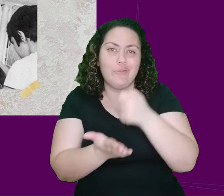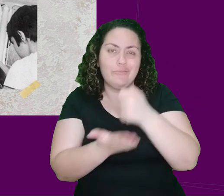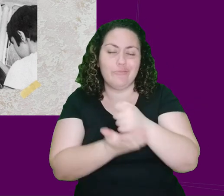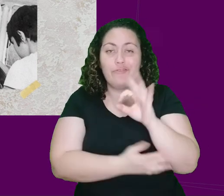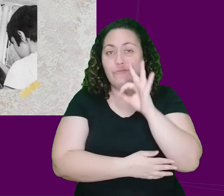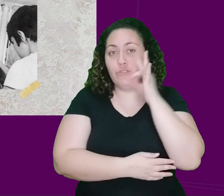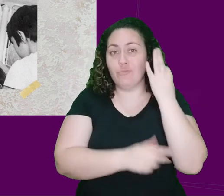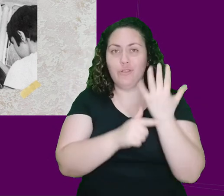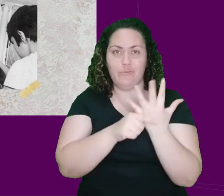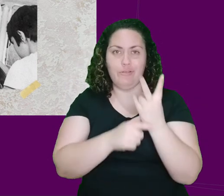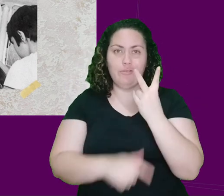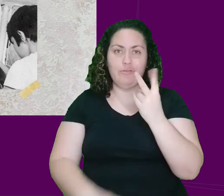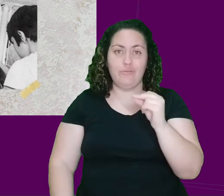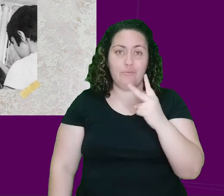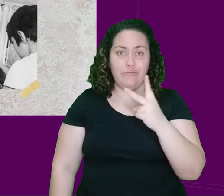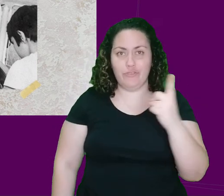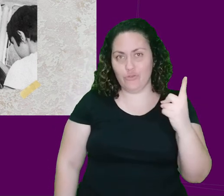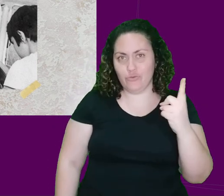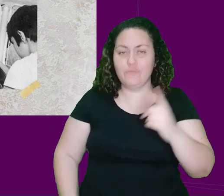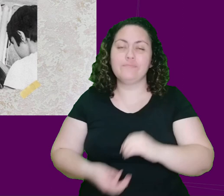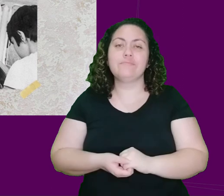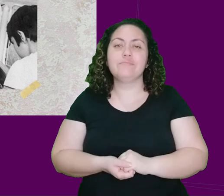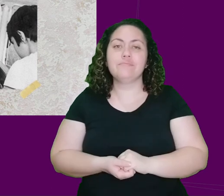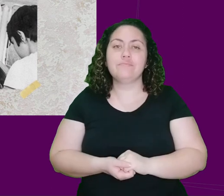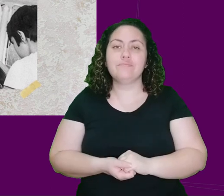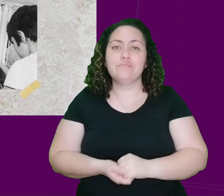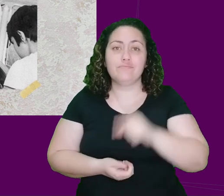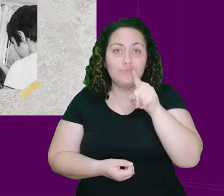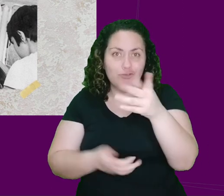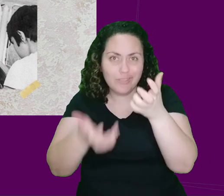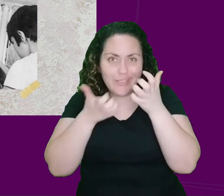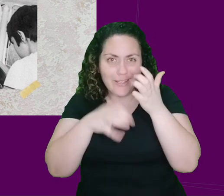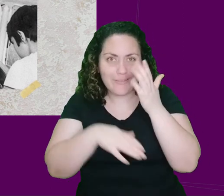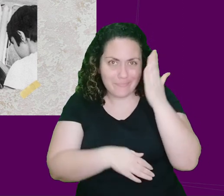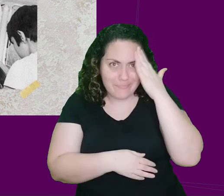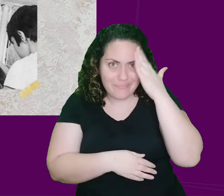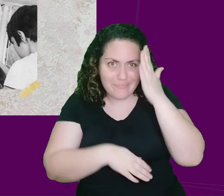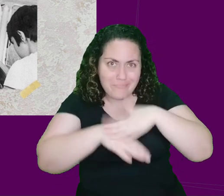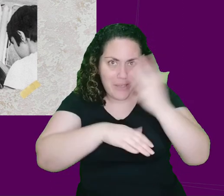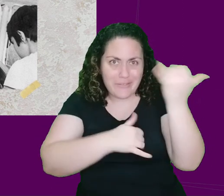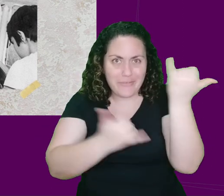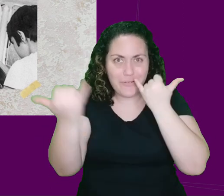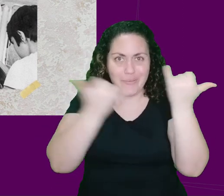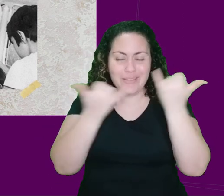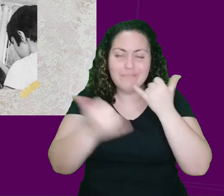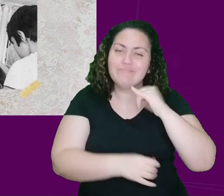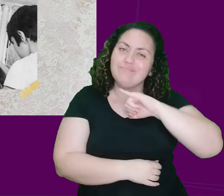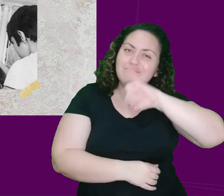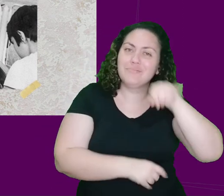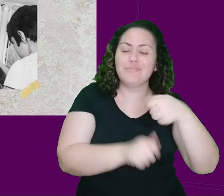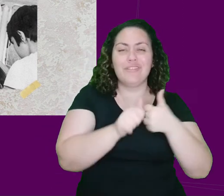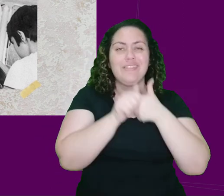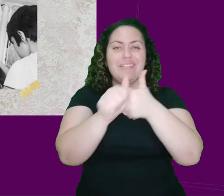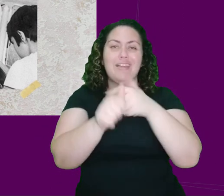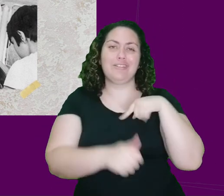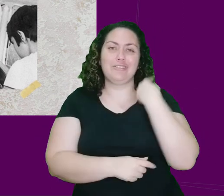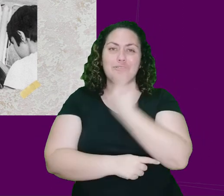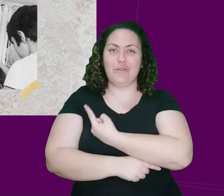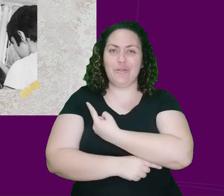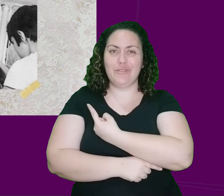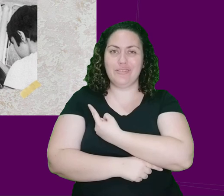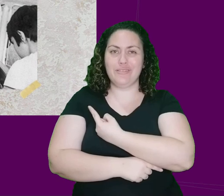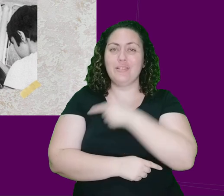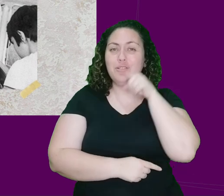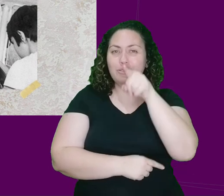obrigatórias do vestibular da URGS 2021. Quer ficar por dentro de tudo? Aproveita e